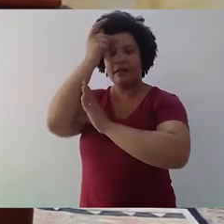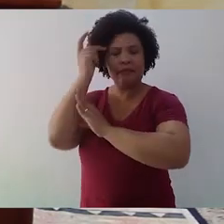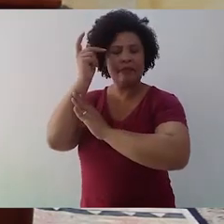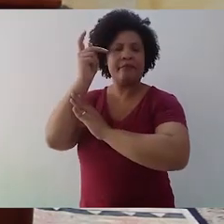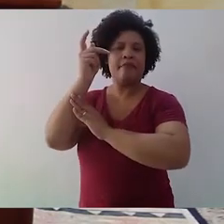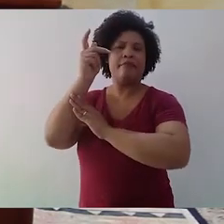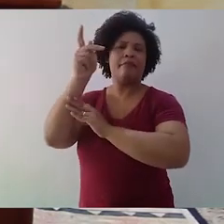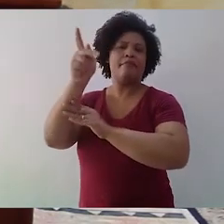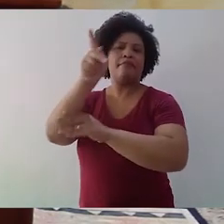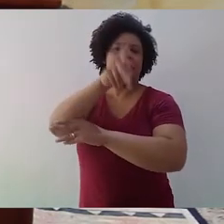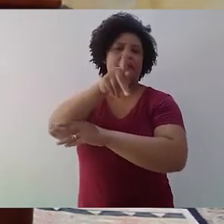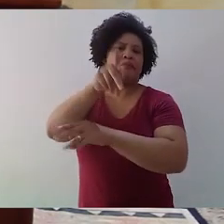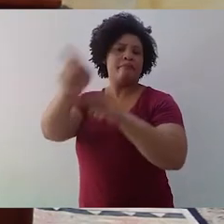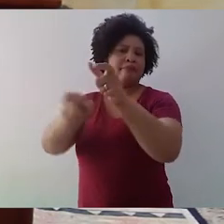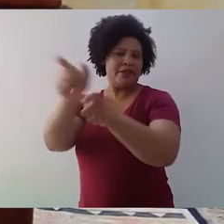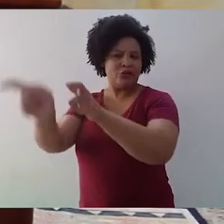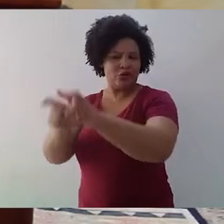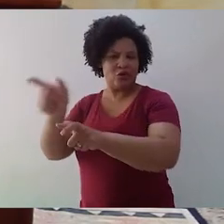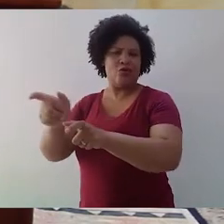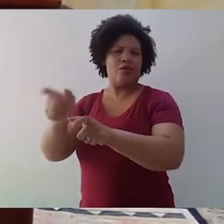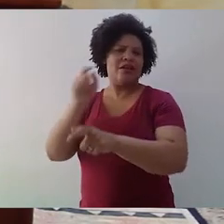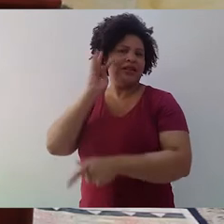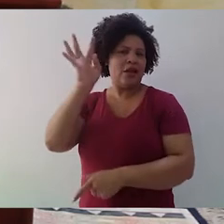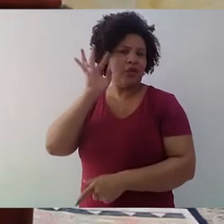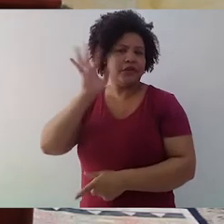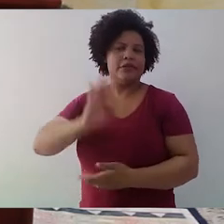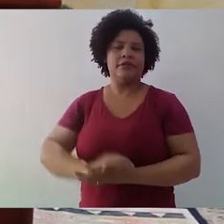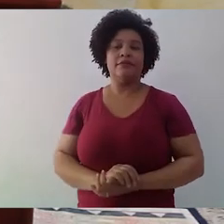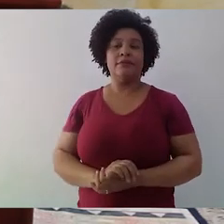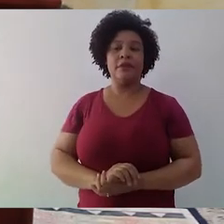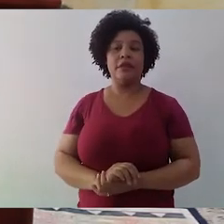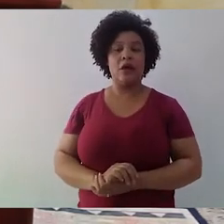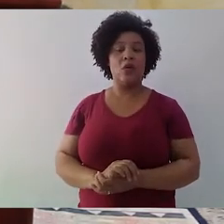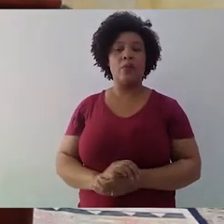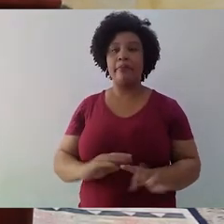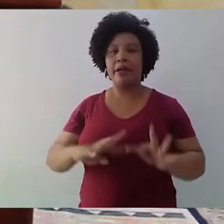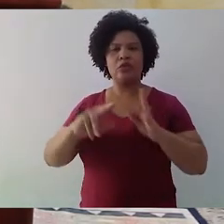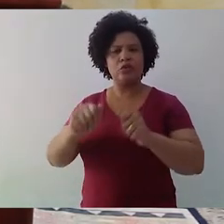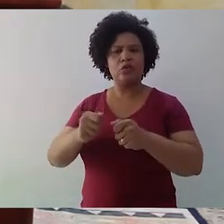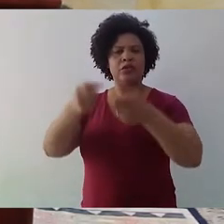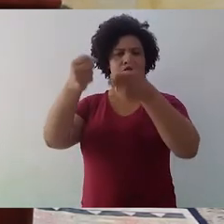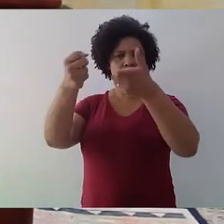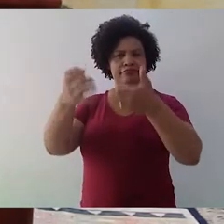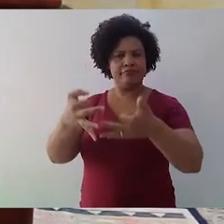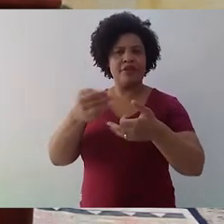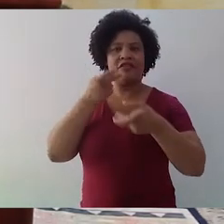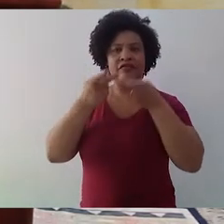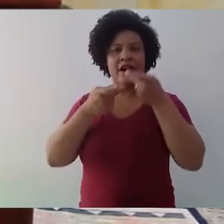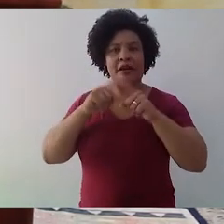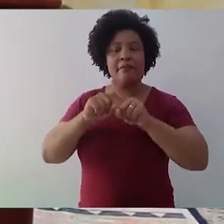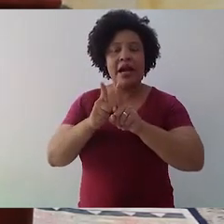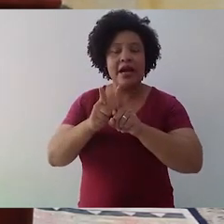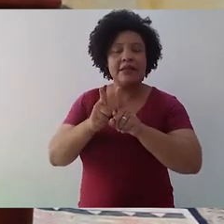determinada teoria. Para tudo isso, a gente fala. Mas, talvez, aquela função mais poderosa e mágica da linguagem,